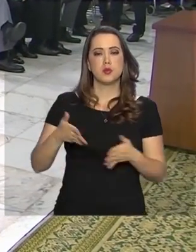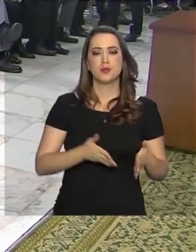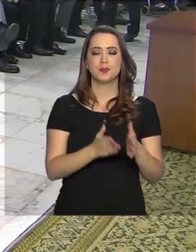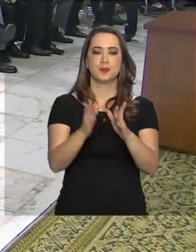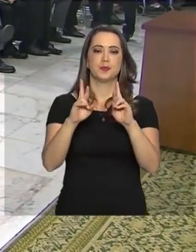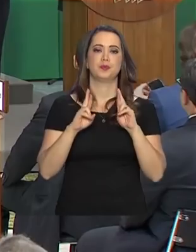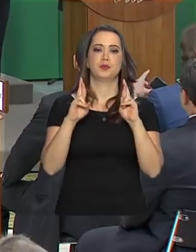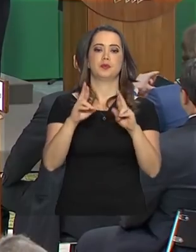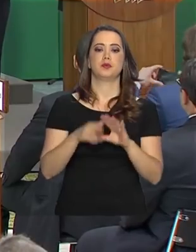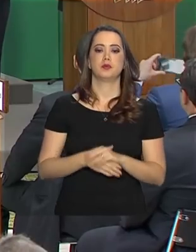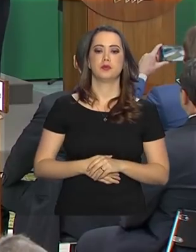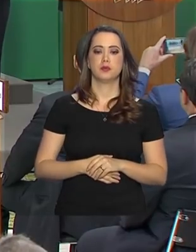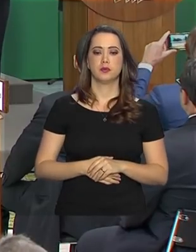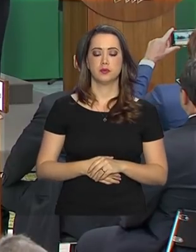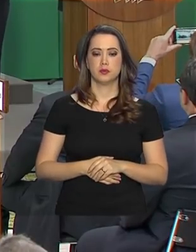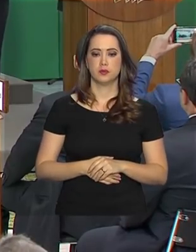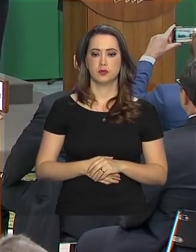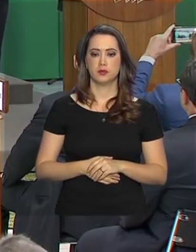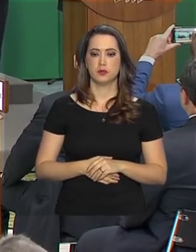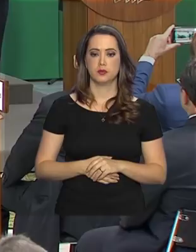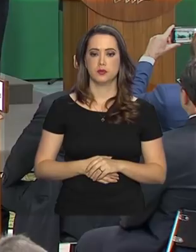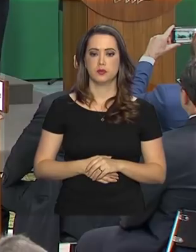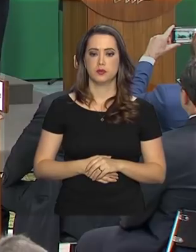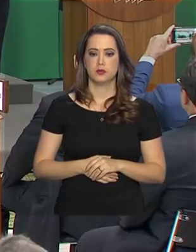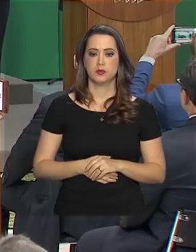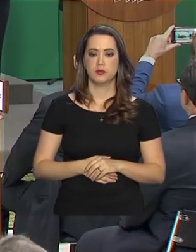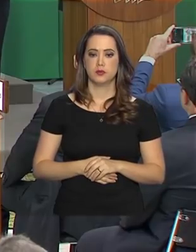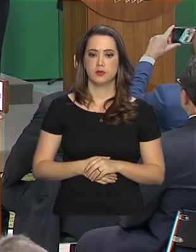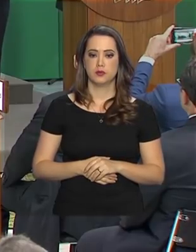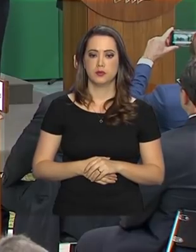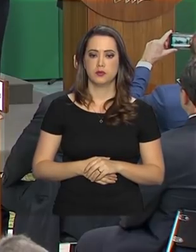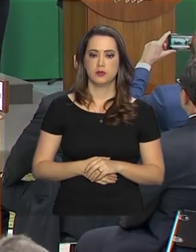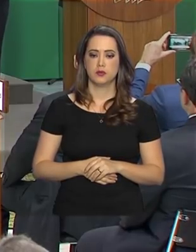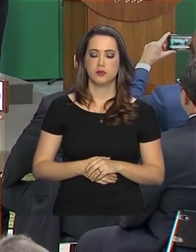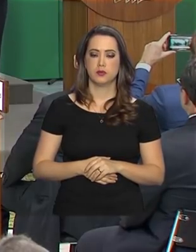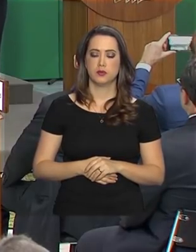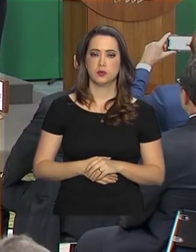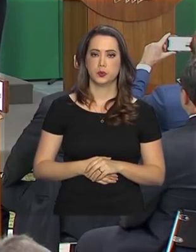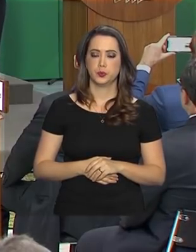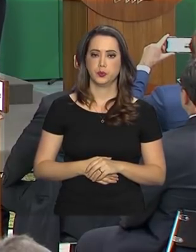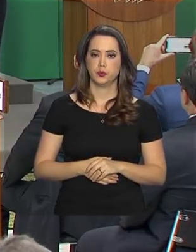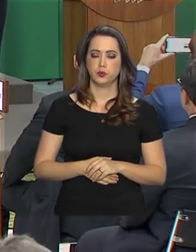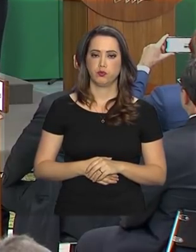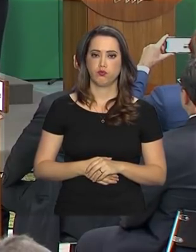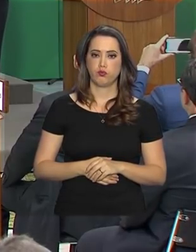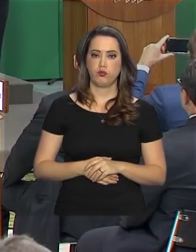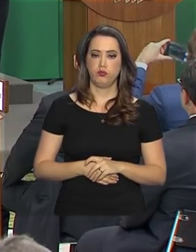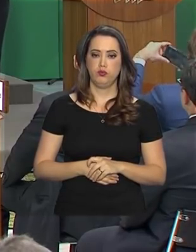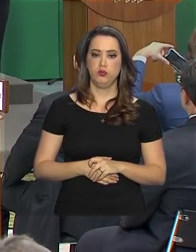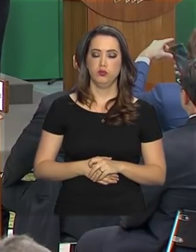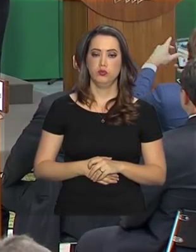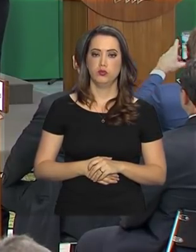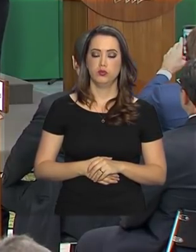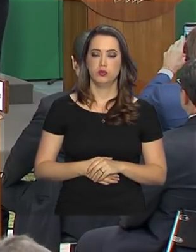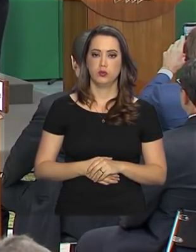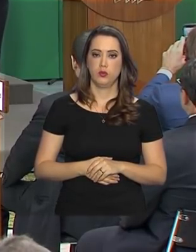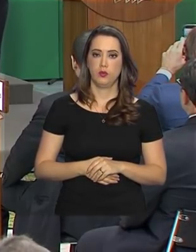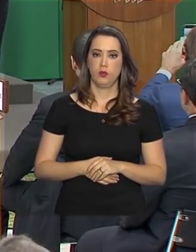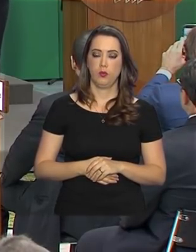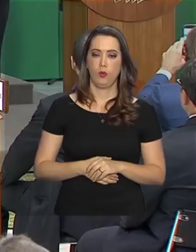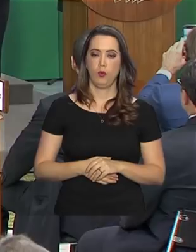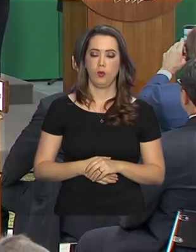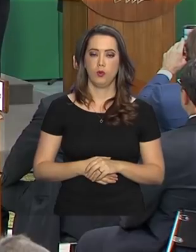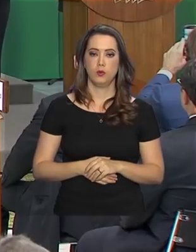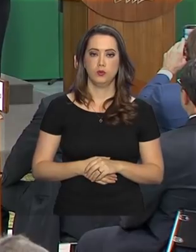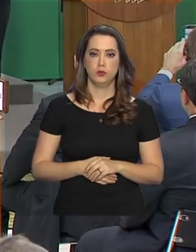rota da esperança. Tenho certeza que eu vou conseguir entregar o resultado esperado. Agradeço a confiança do presidente, do ministro Onyx,